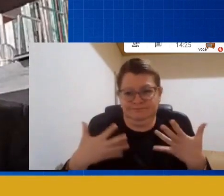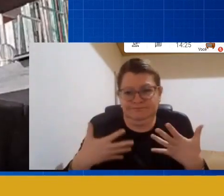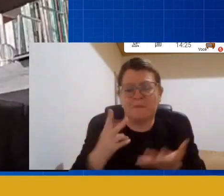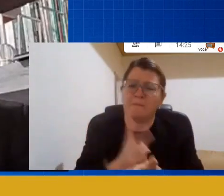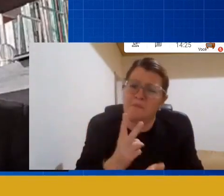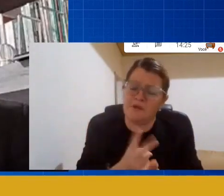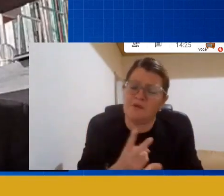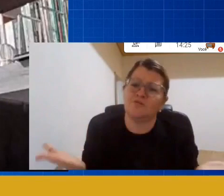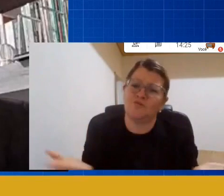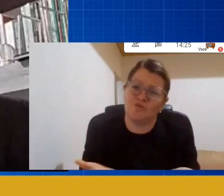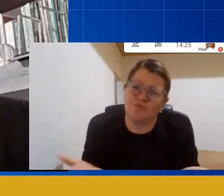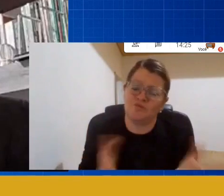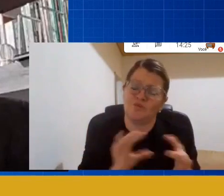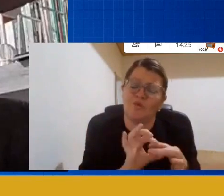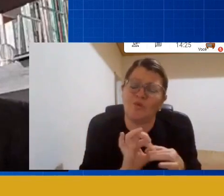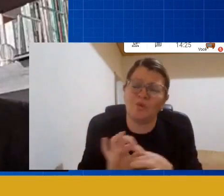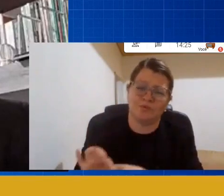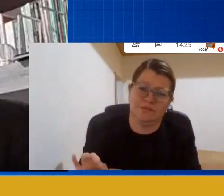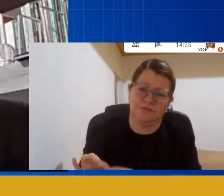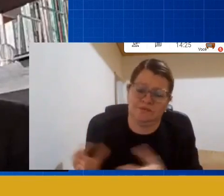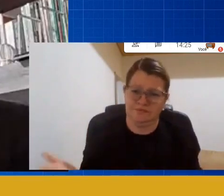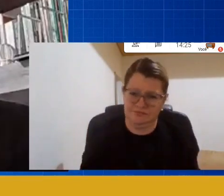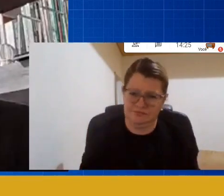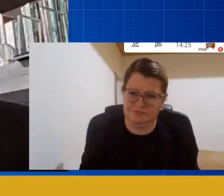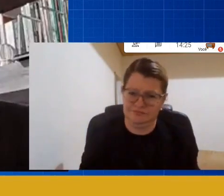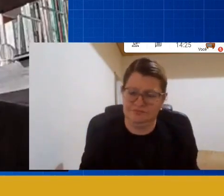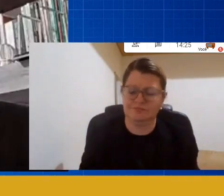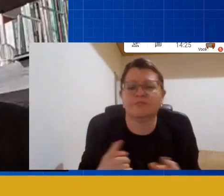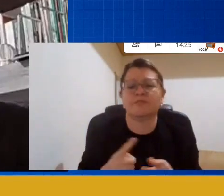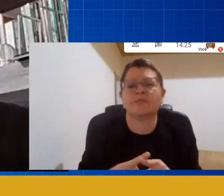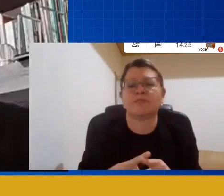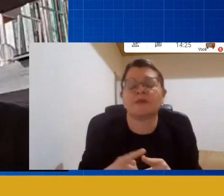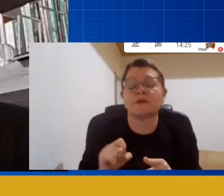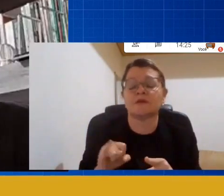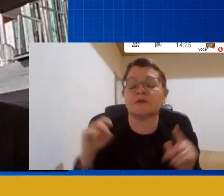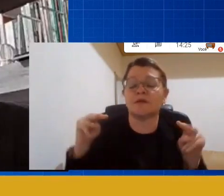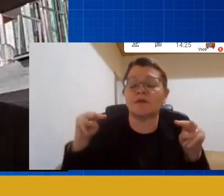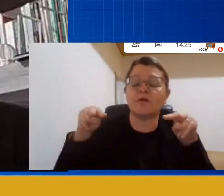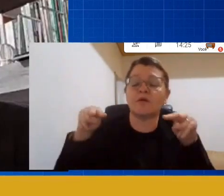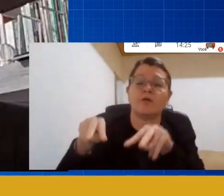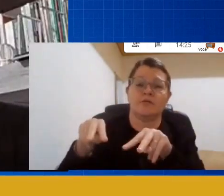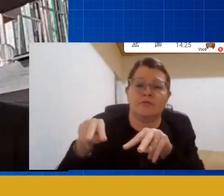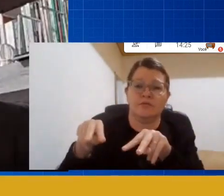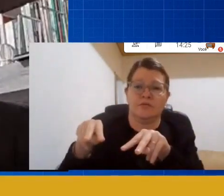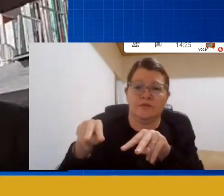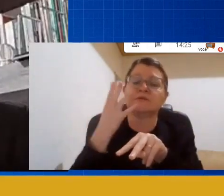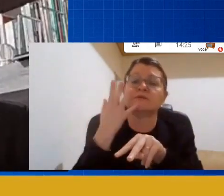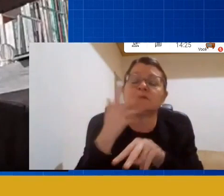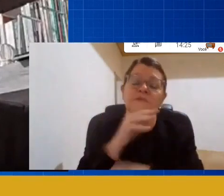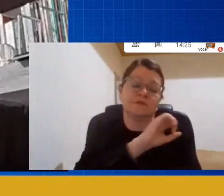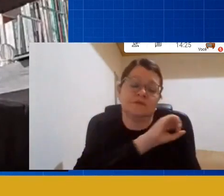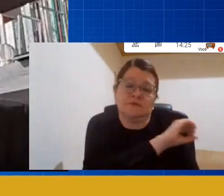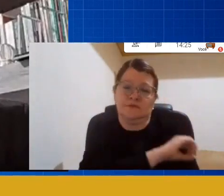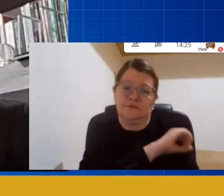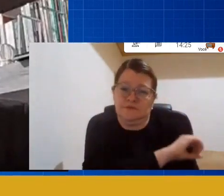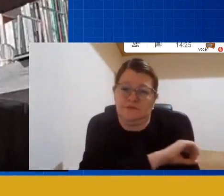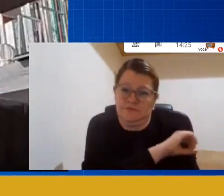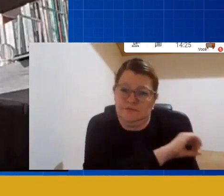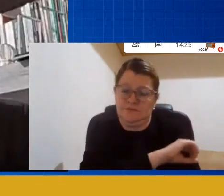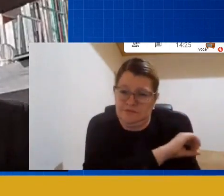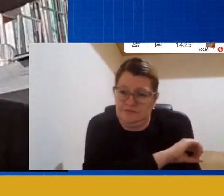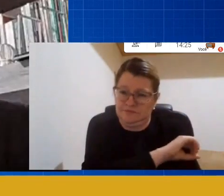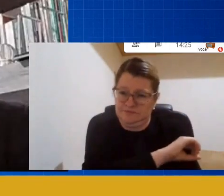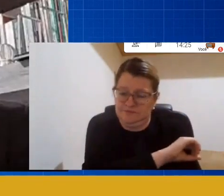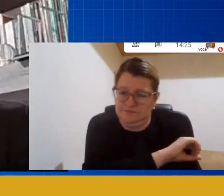vivenciando, porque quem olha a educação infantil pelo olhar do ensino fundamental